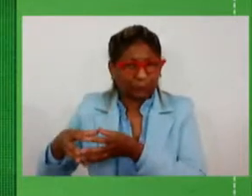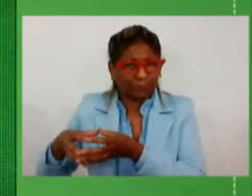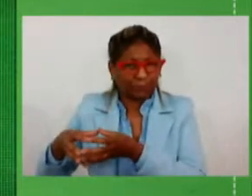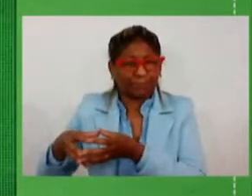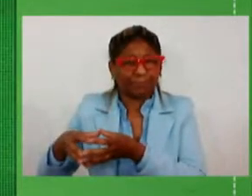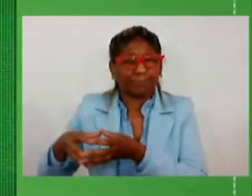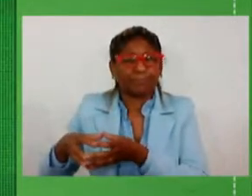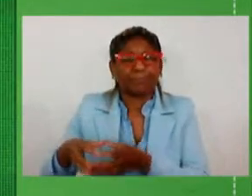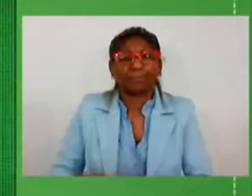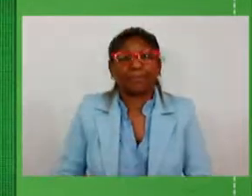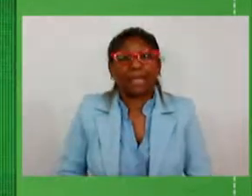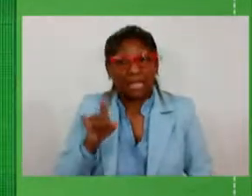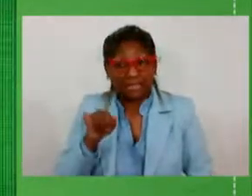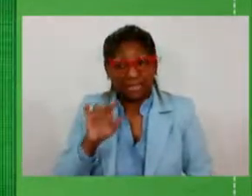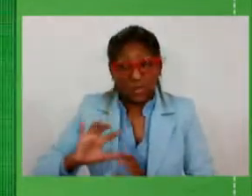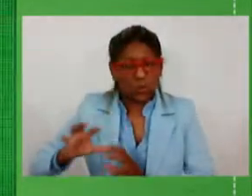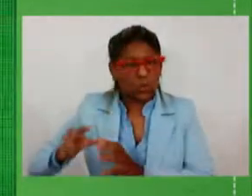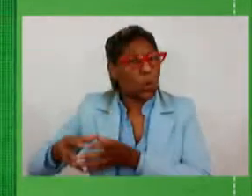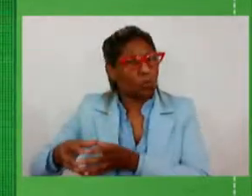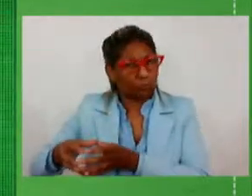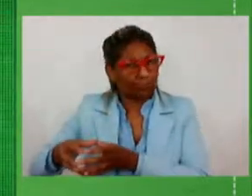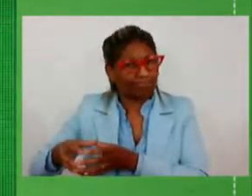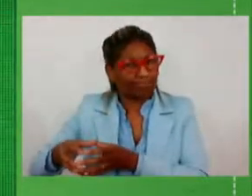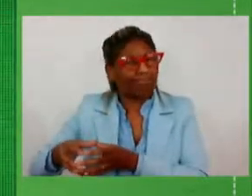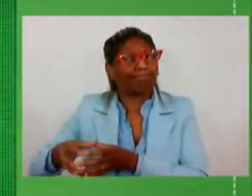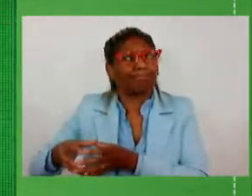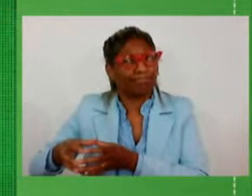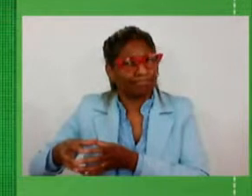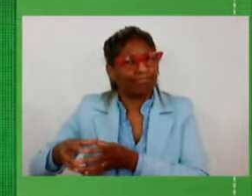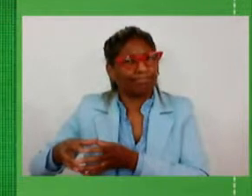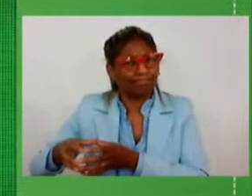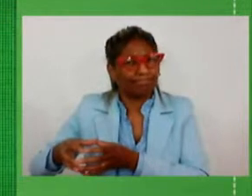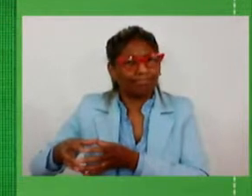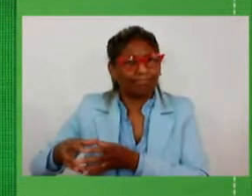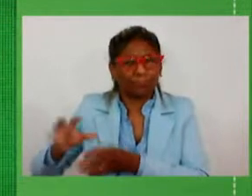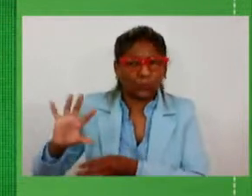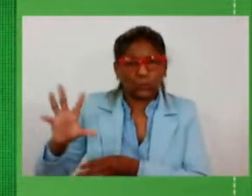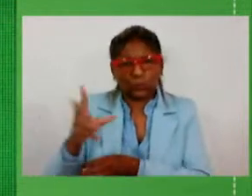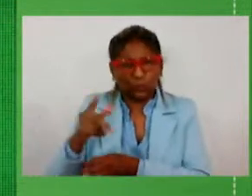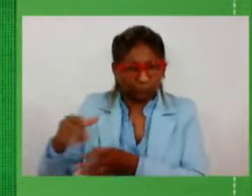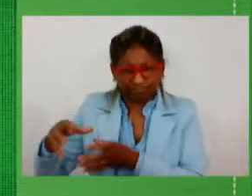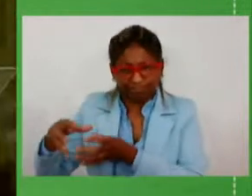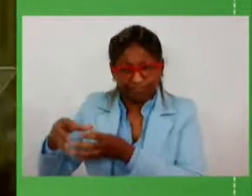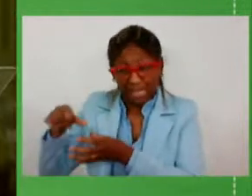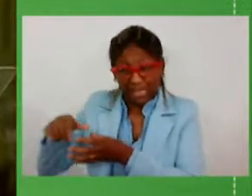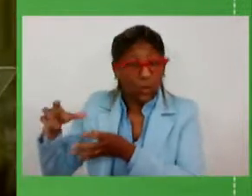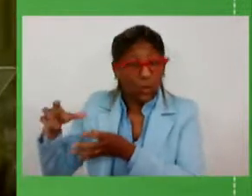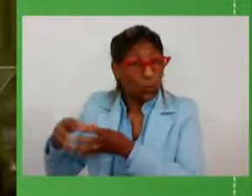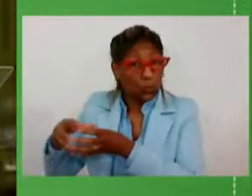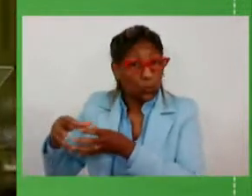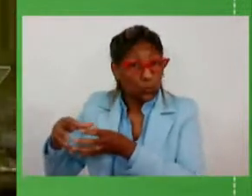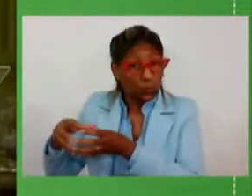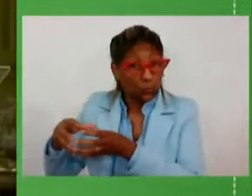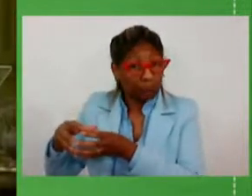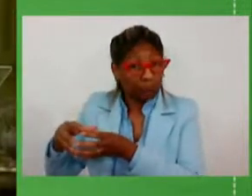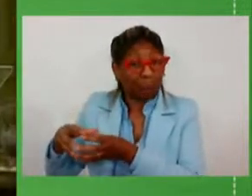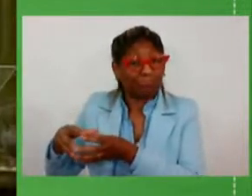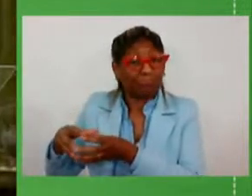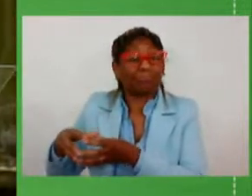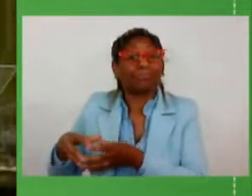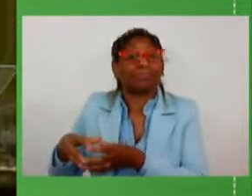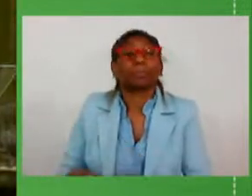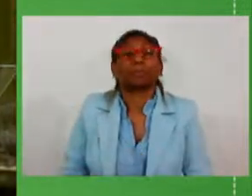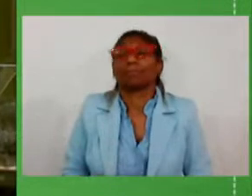dentre todos parlamentares parlamentares como todos parlamentares